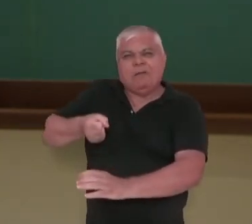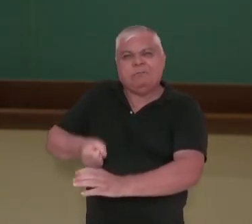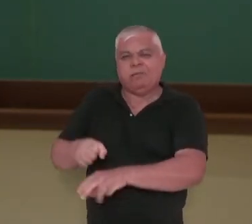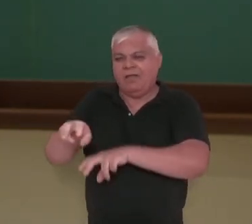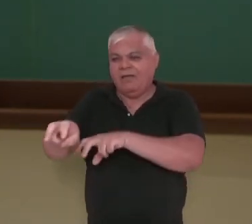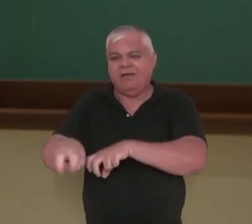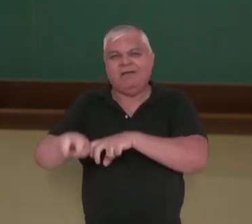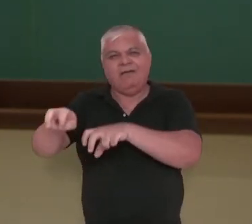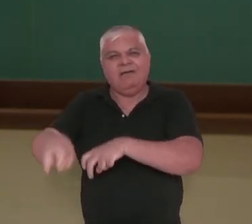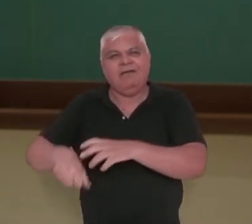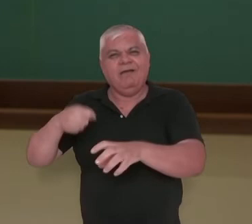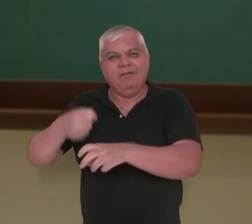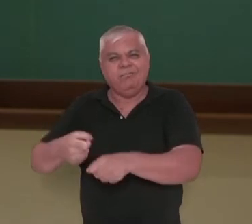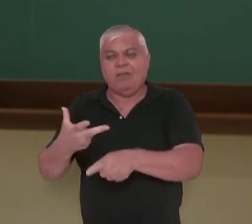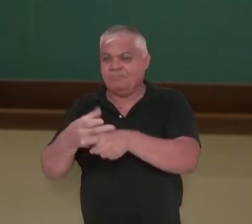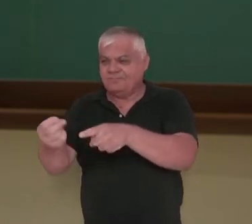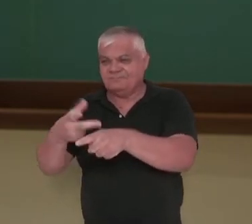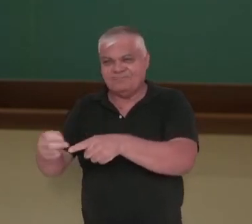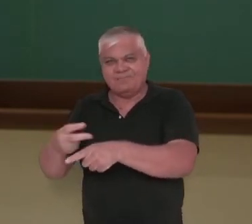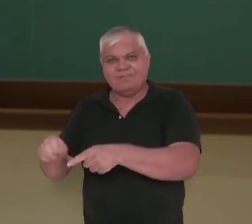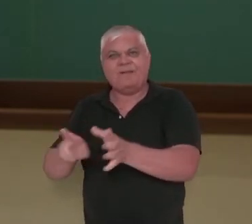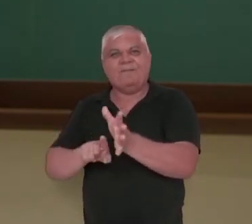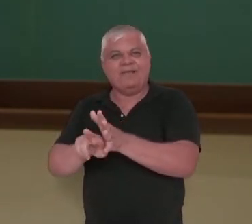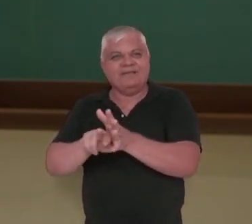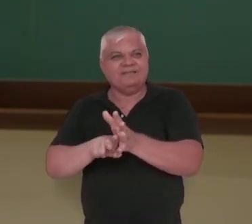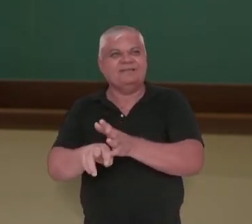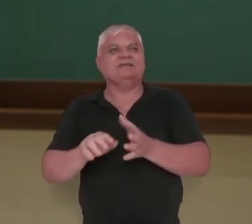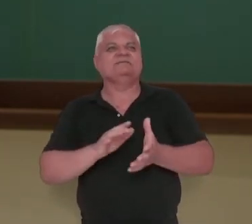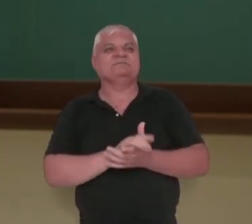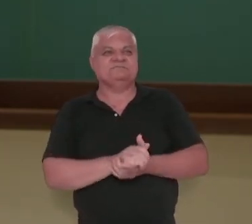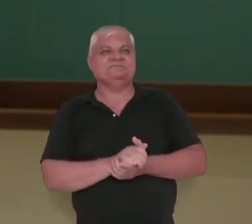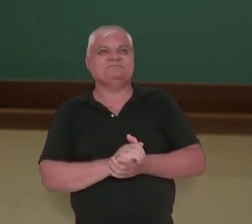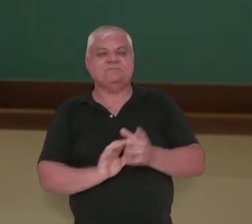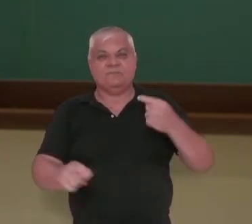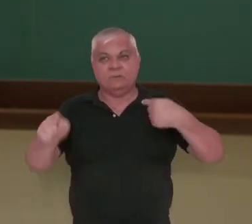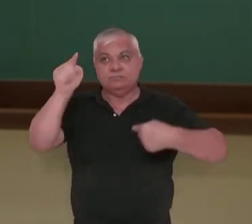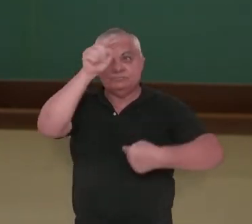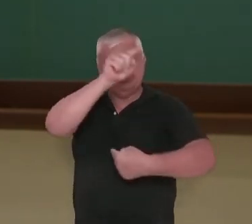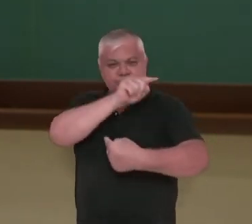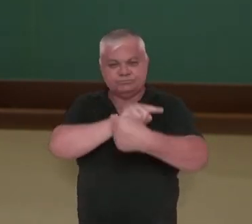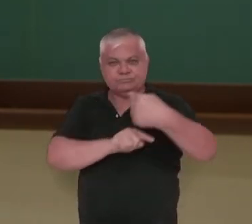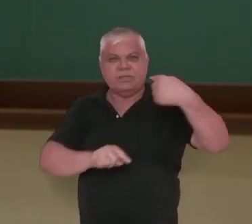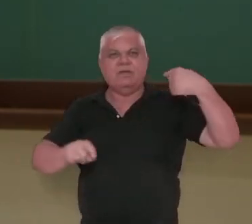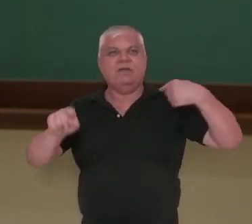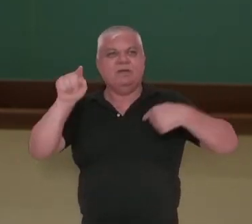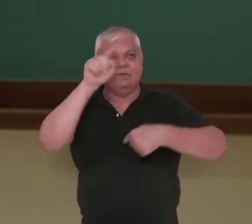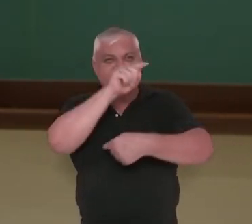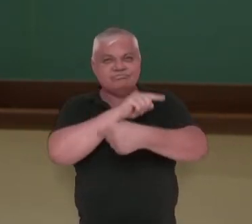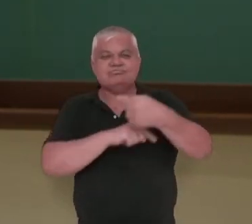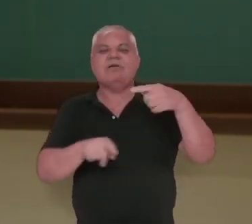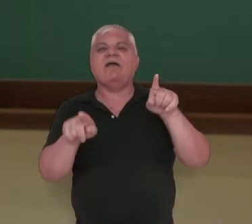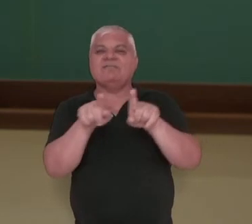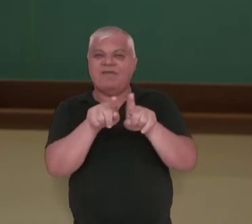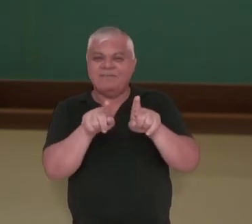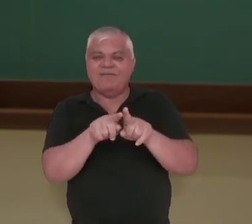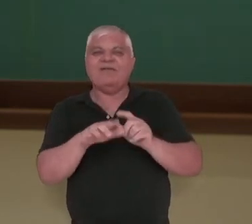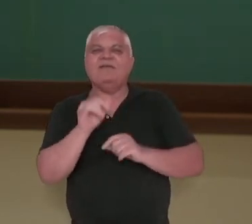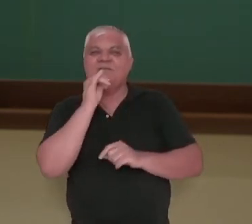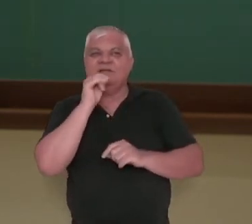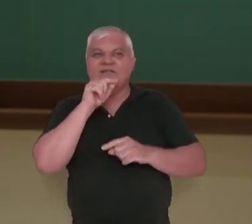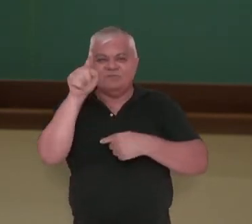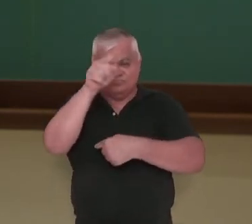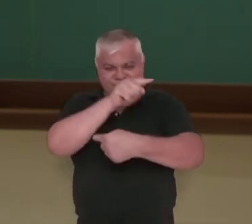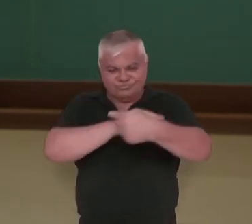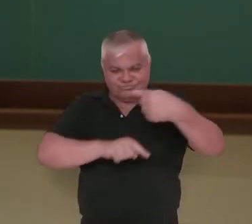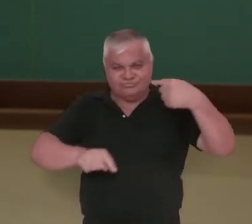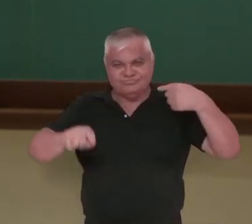pesticidas. A nitrificação, né? Aquele processo que ocorre ali na decomposição, que é liberada a amônia ali no ato da